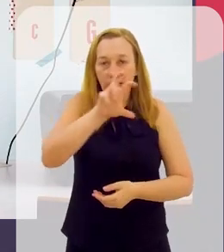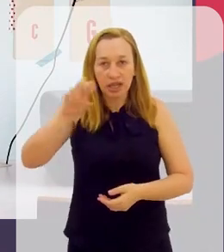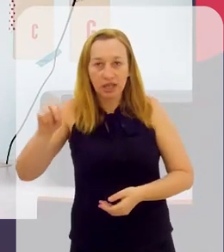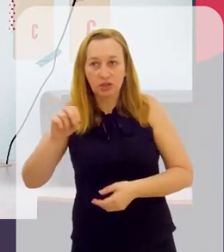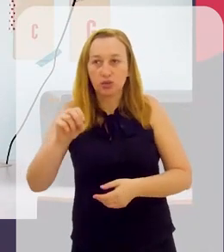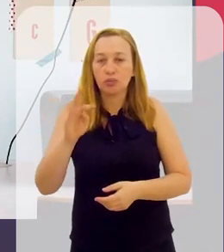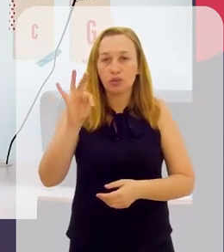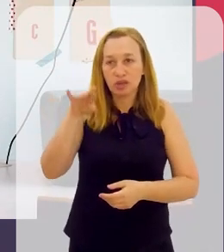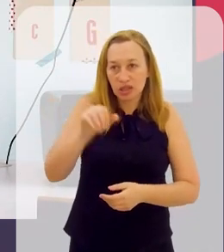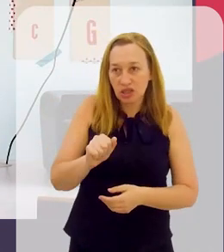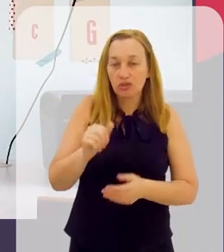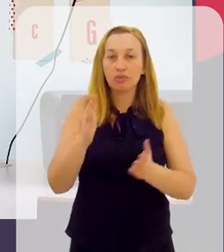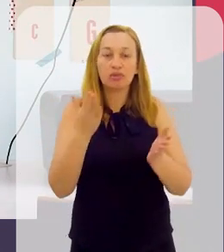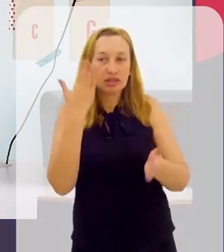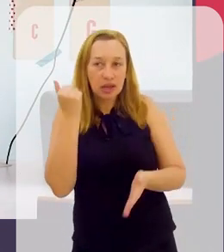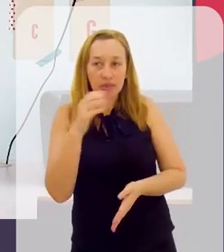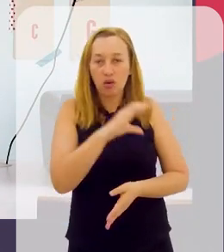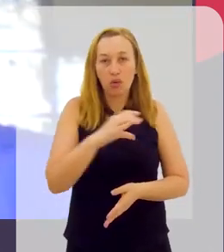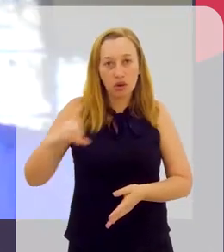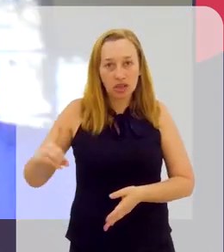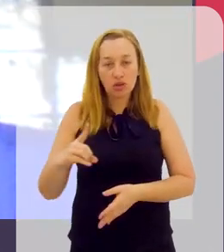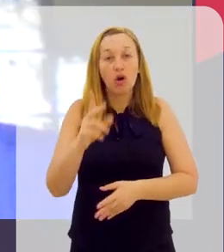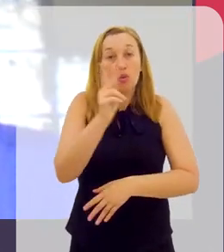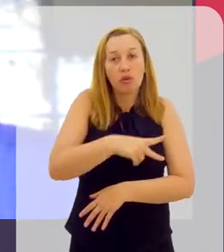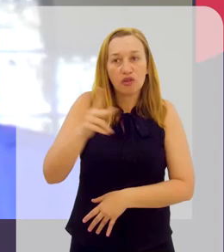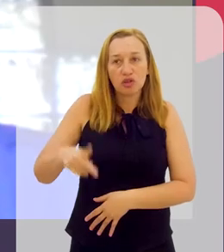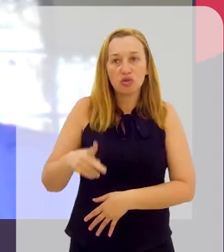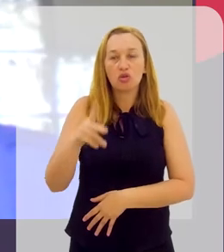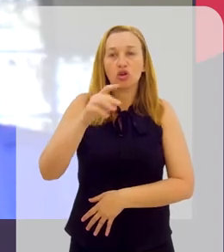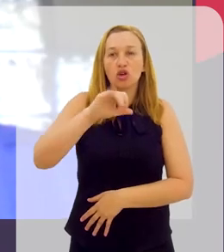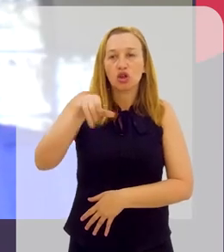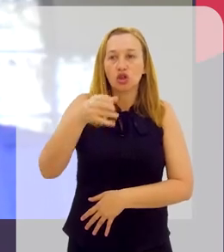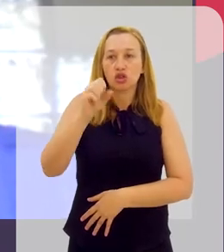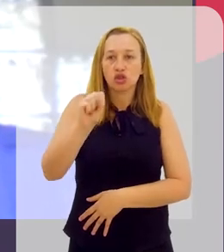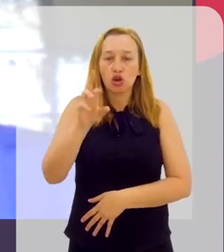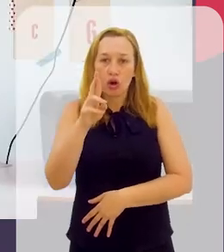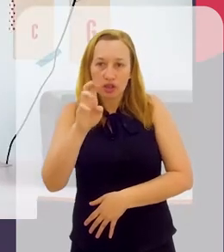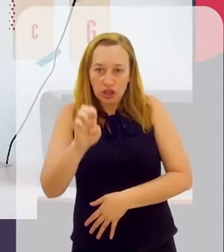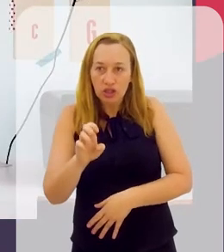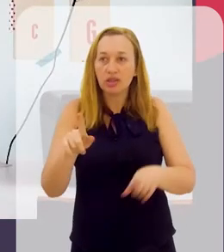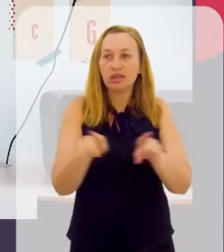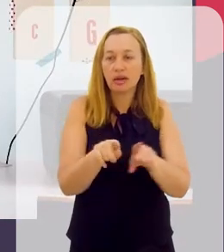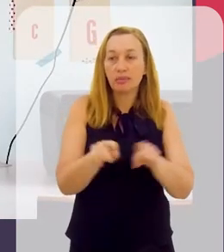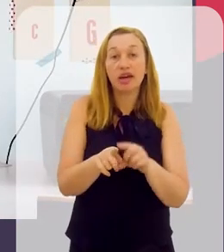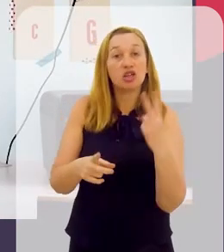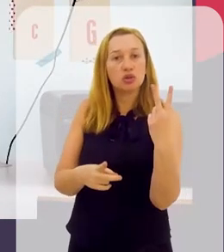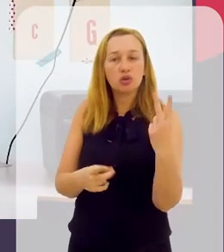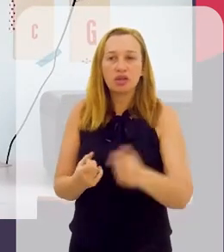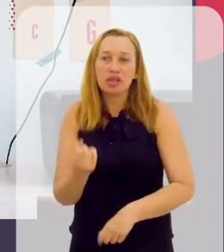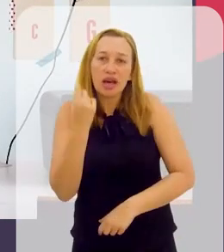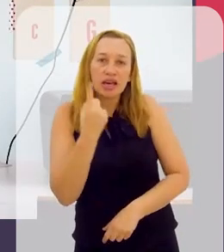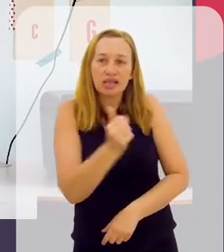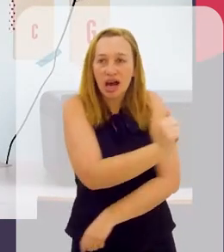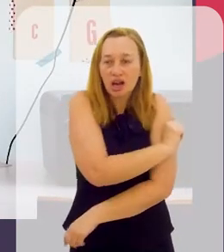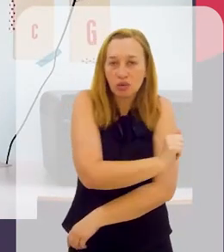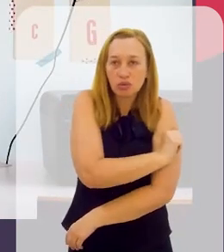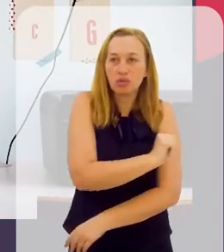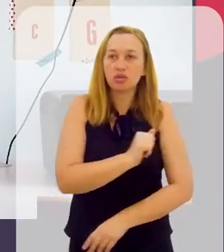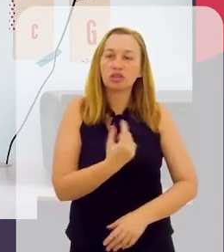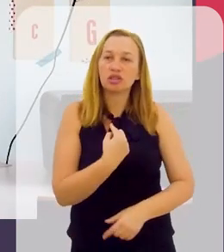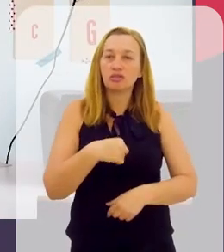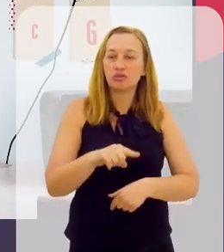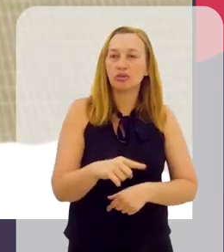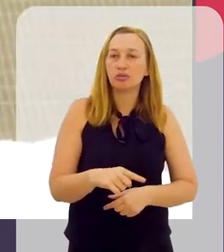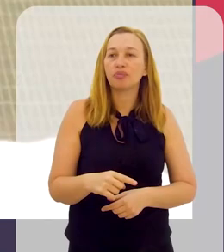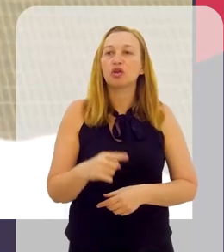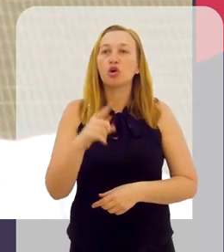saber um pouco mais desse projeto com o coordenador, professor Jorge Belisario. Recebemos também dois ex-participantes do